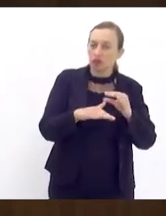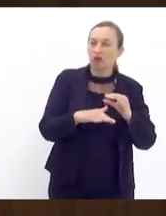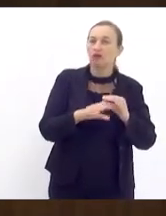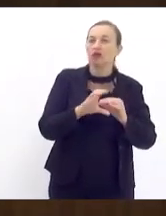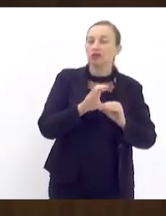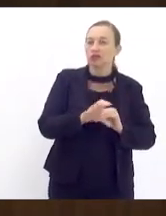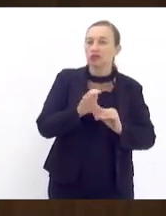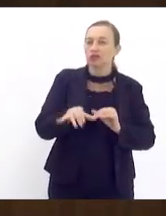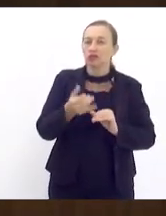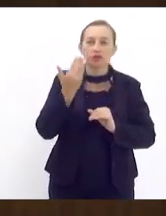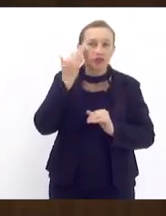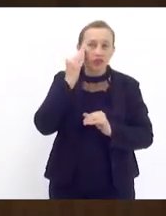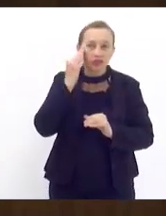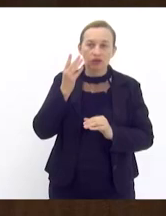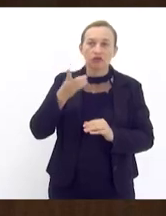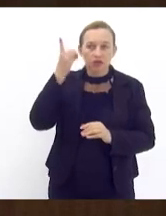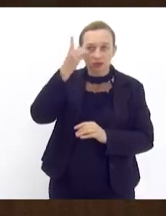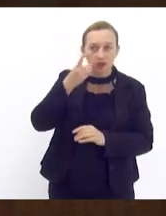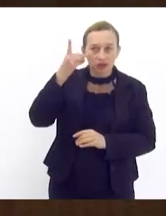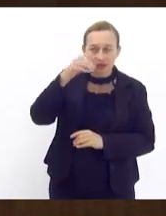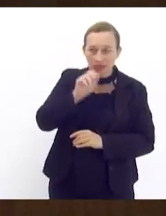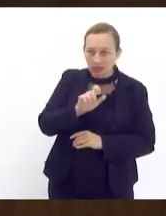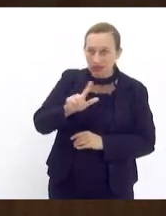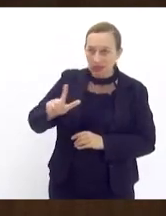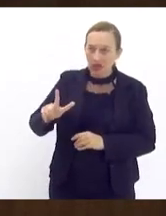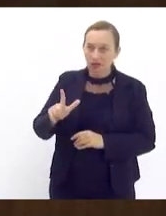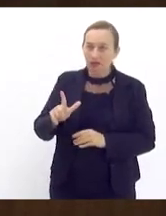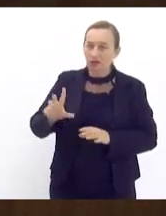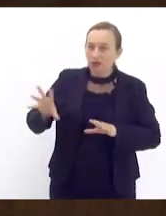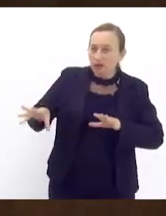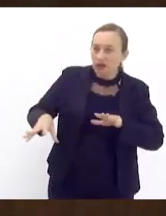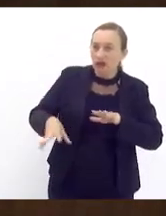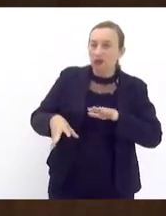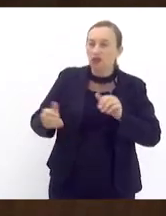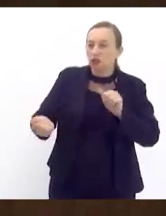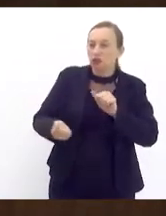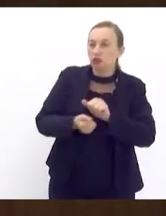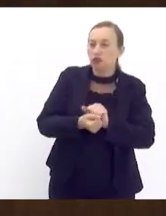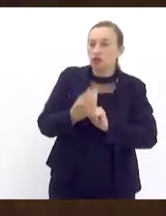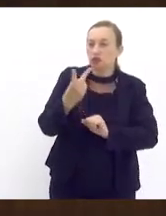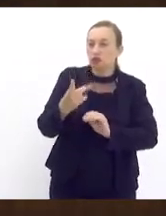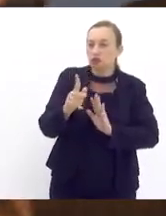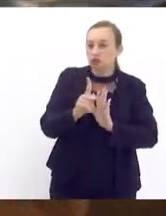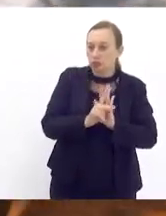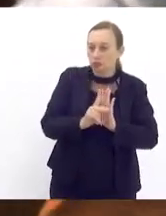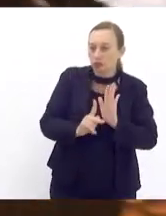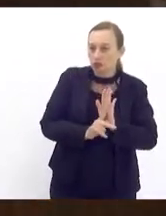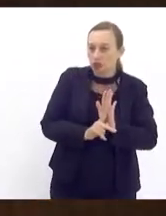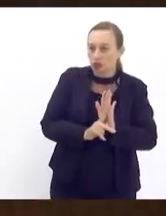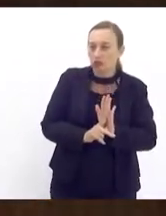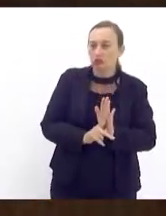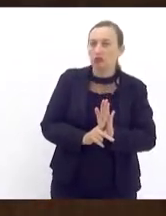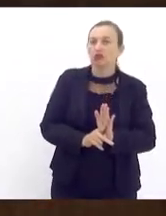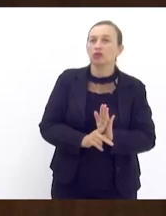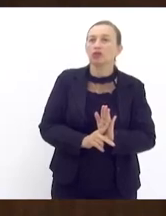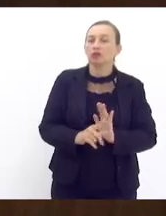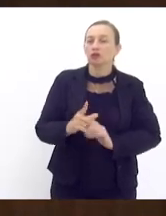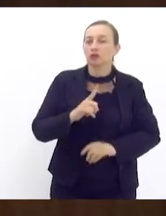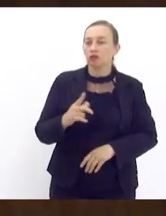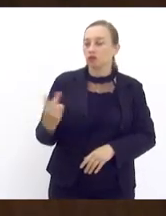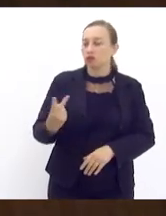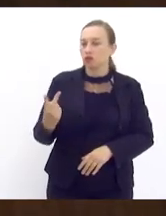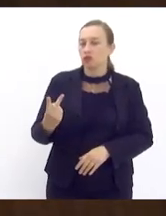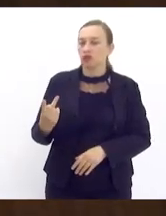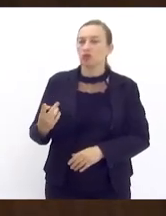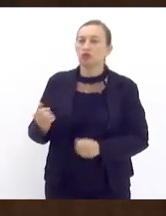tentar entrar no entendimento lá com o deputado Librelon e fazer a anexação juntar os dois projetos um se tornar com o autor do outro autor do projeto